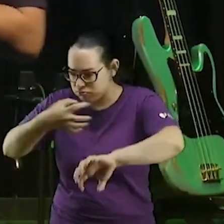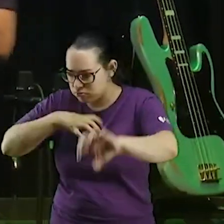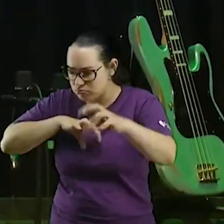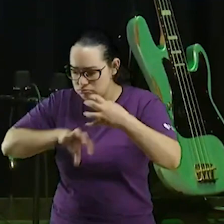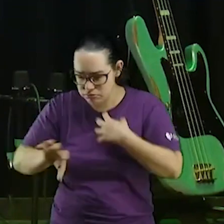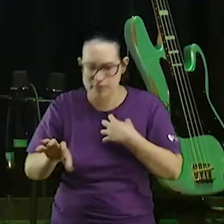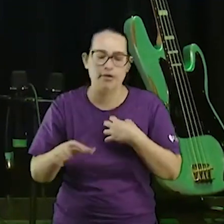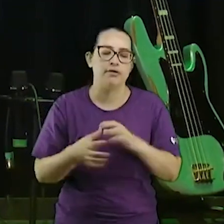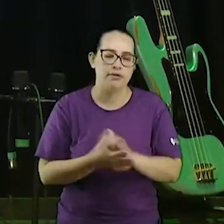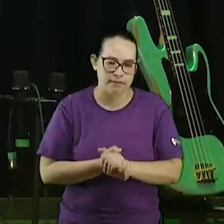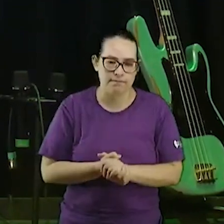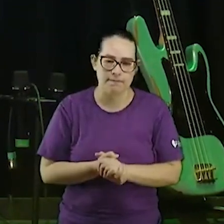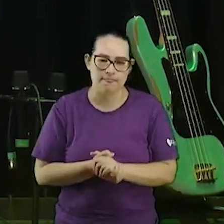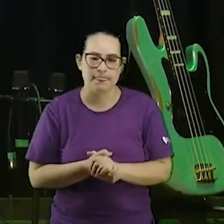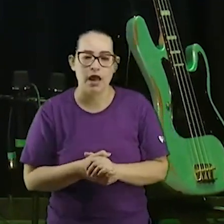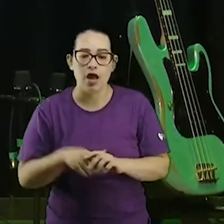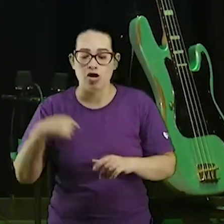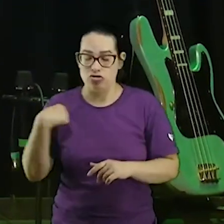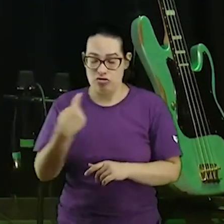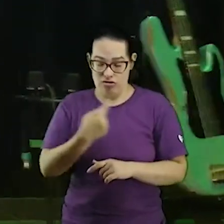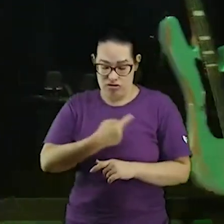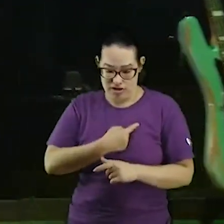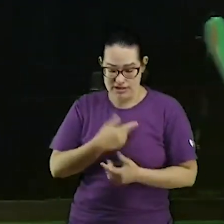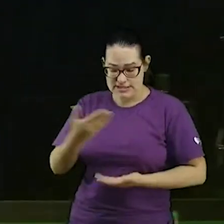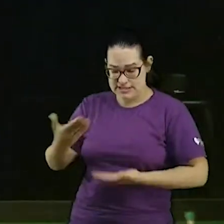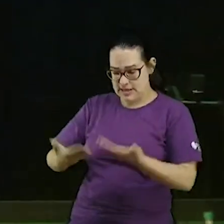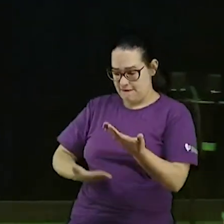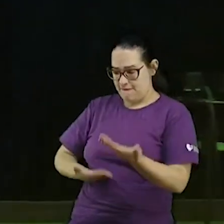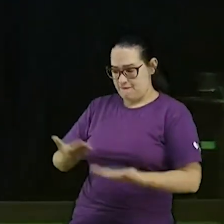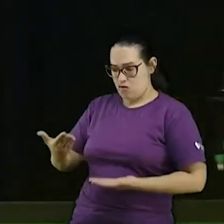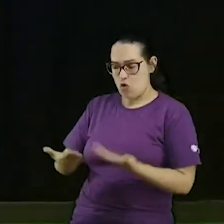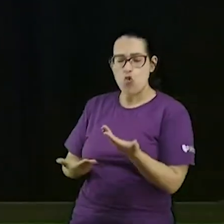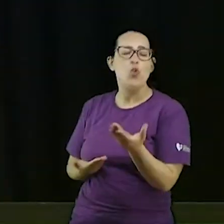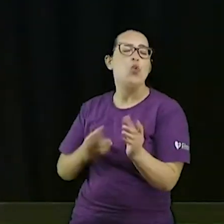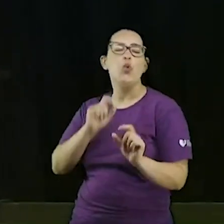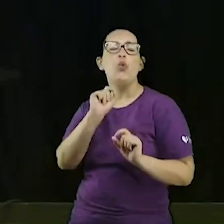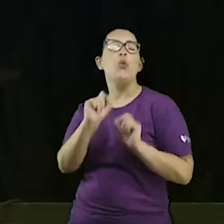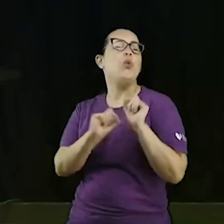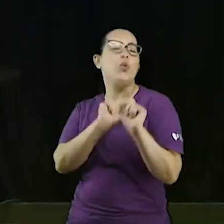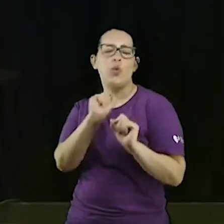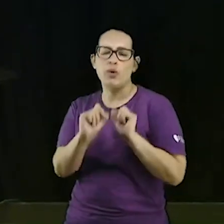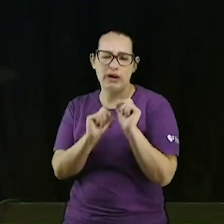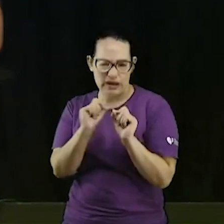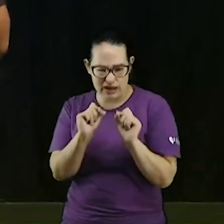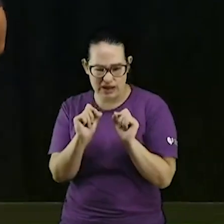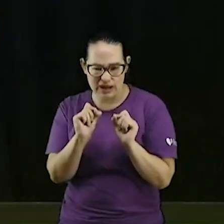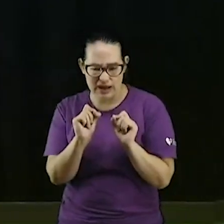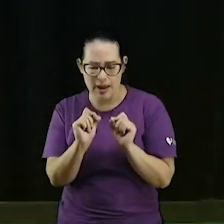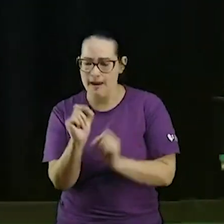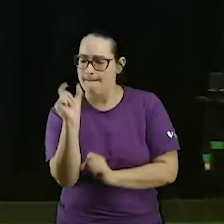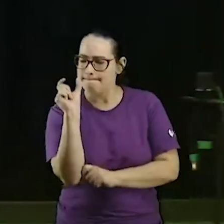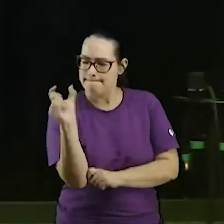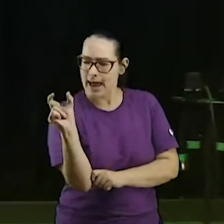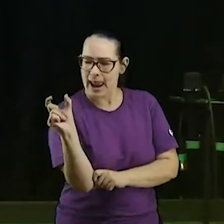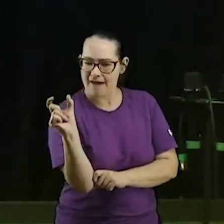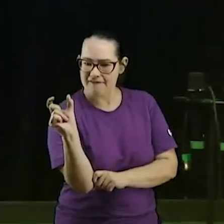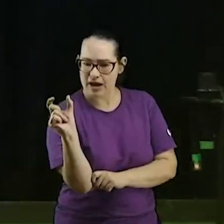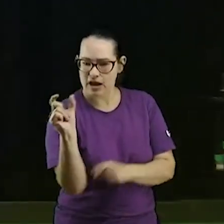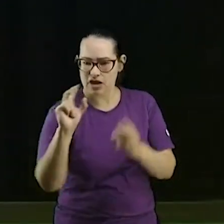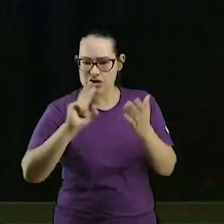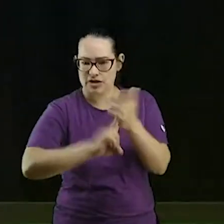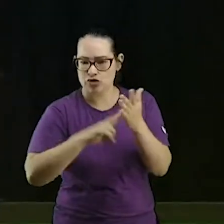Quando nós falamos sobre serviço na igreja, essa palavra servo, ela é derivada de uma outra palavra no grego, chamada